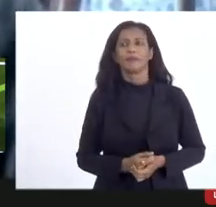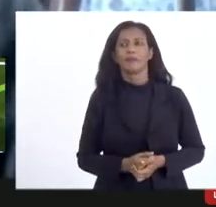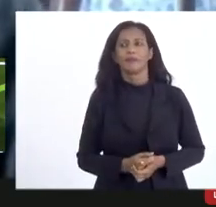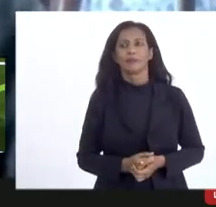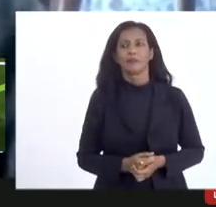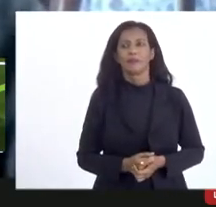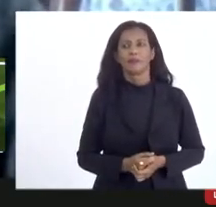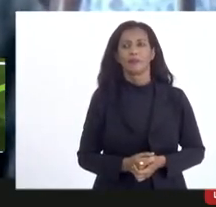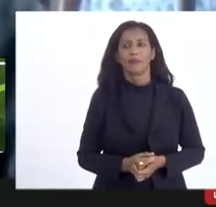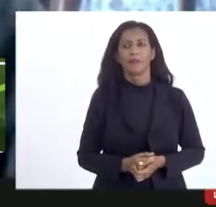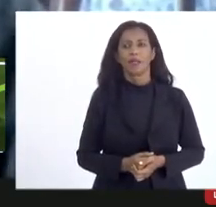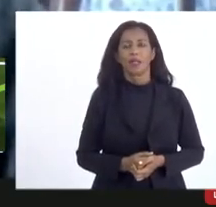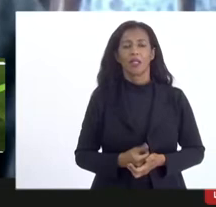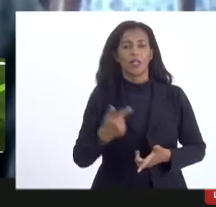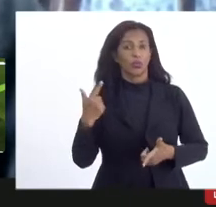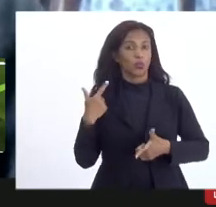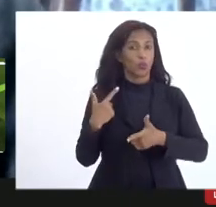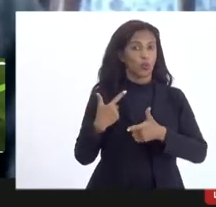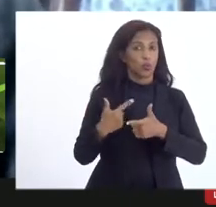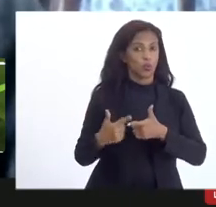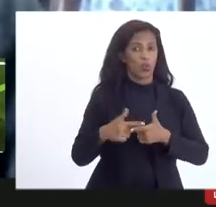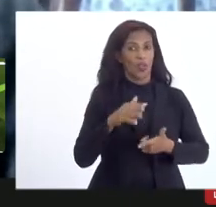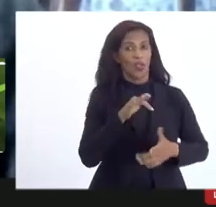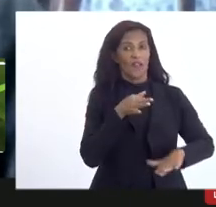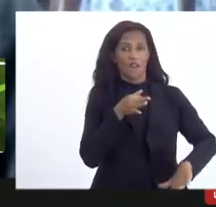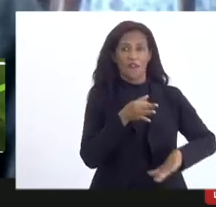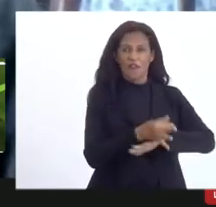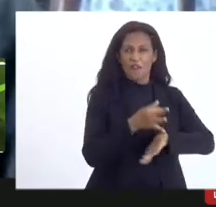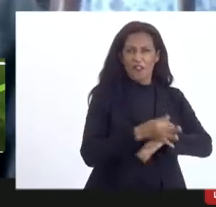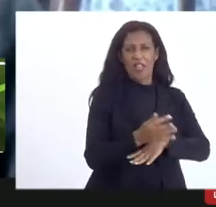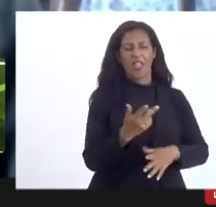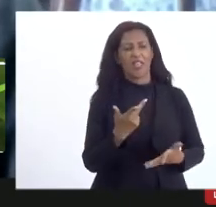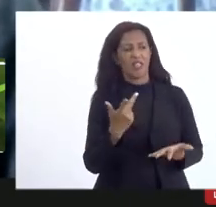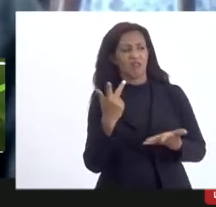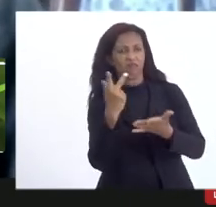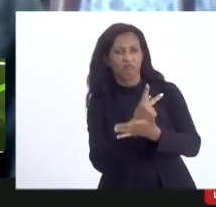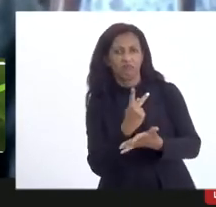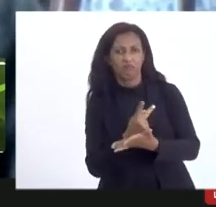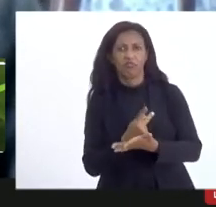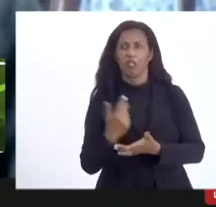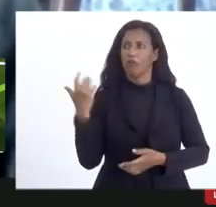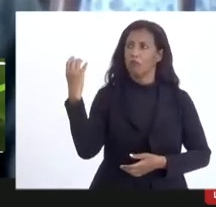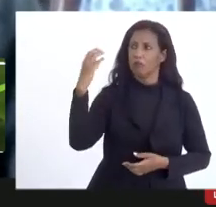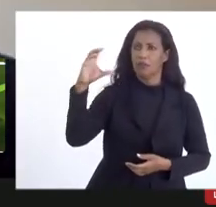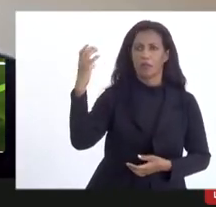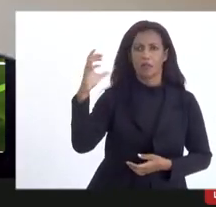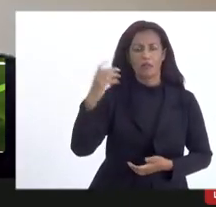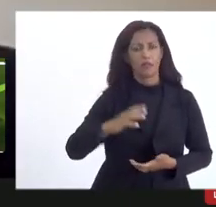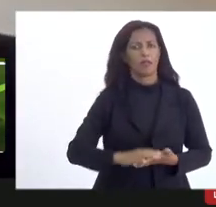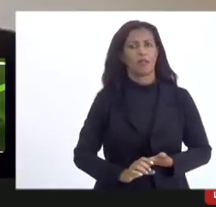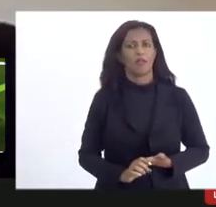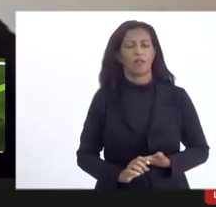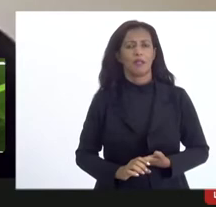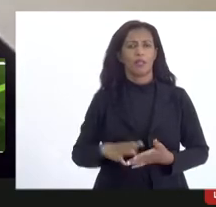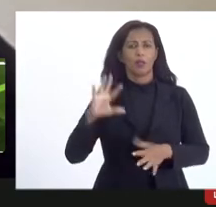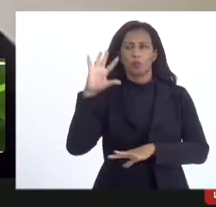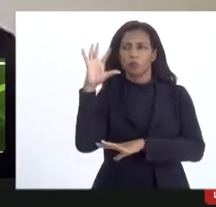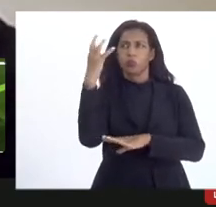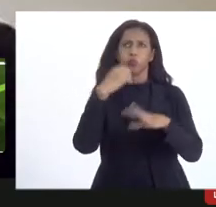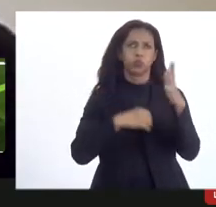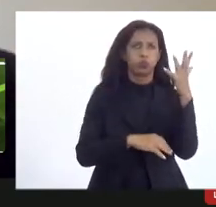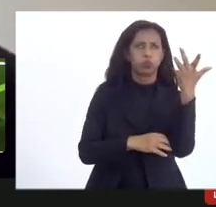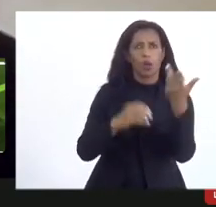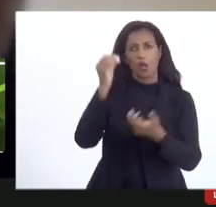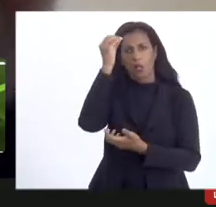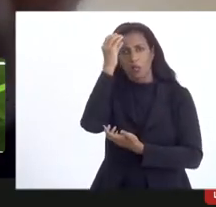opressão, fake news, desqualificação da ciência, do meio ambiente, da cultura,